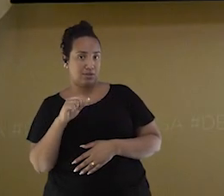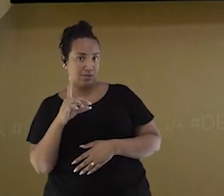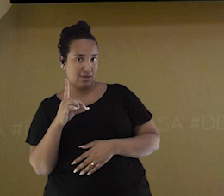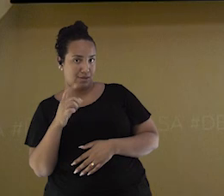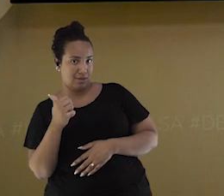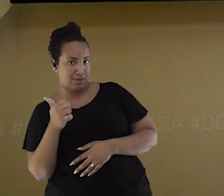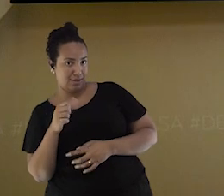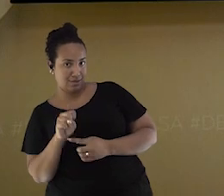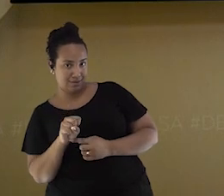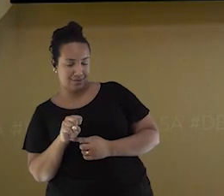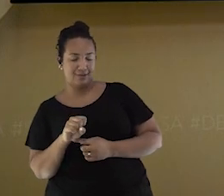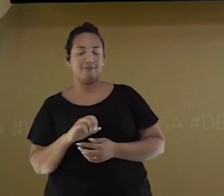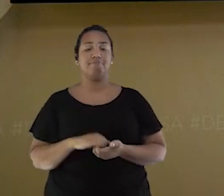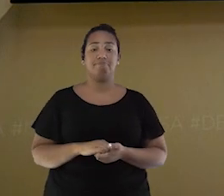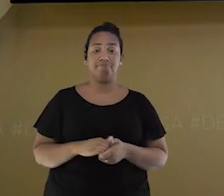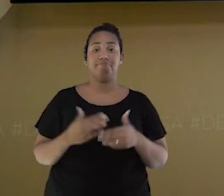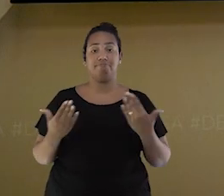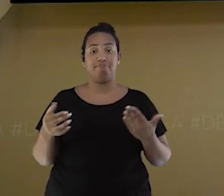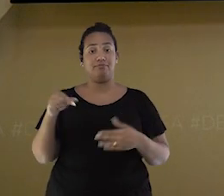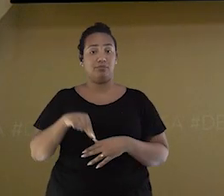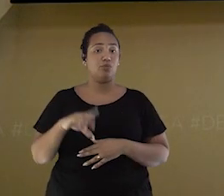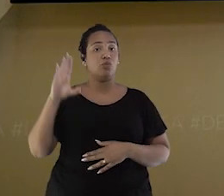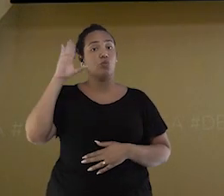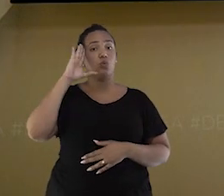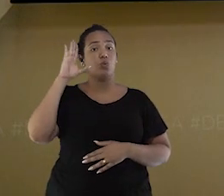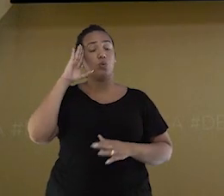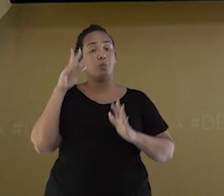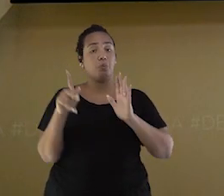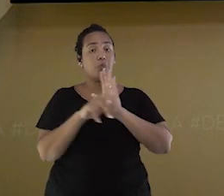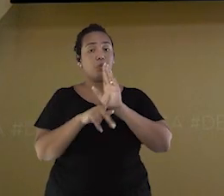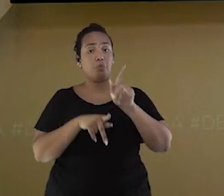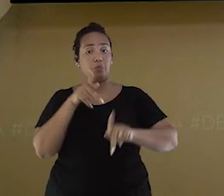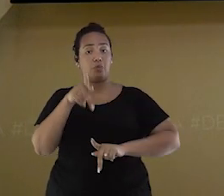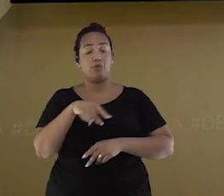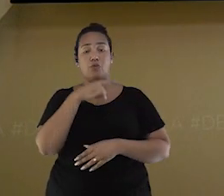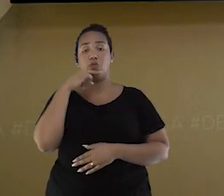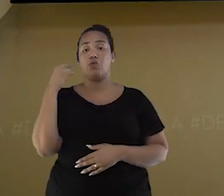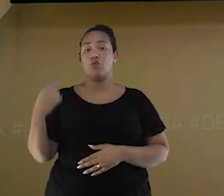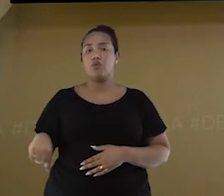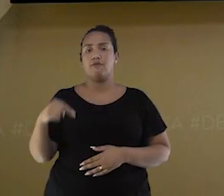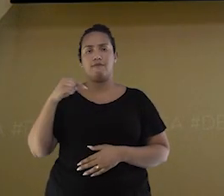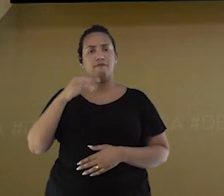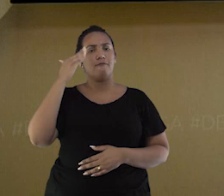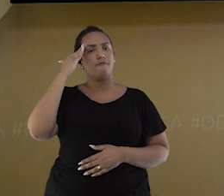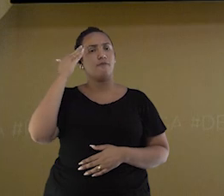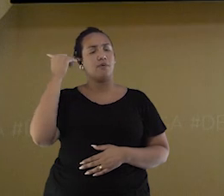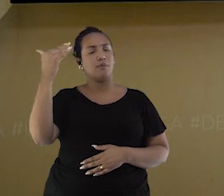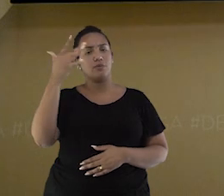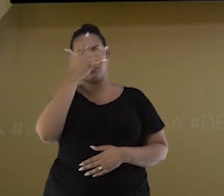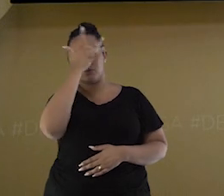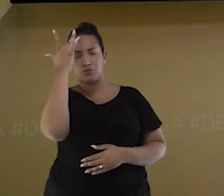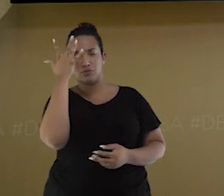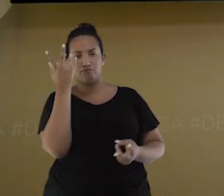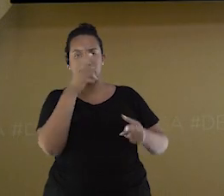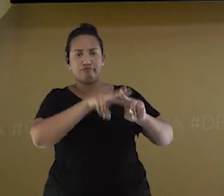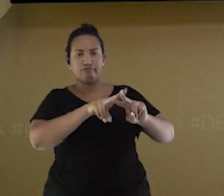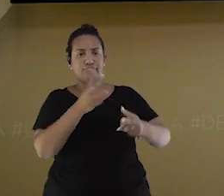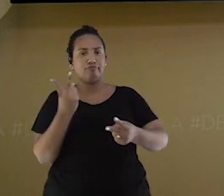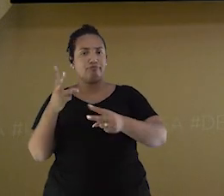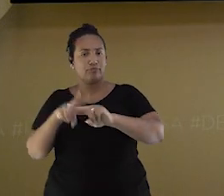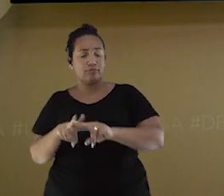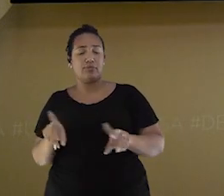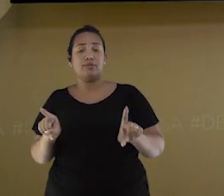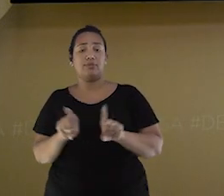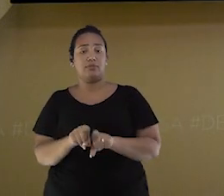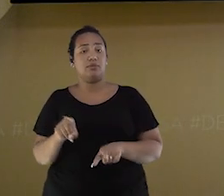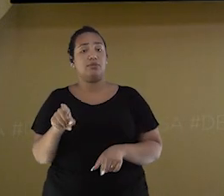Esse passatempo dos soldados russos ficou popular entre os prisioneiros de guerra e os soldados no intervalo